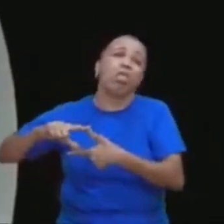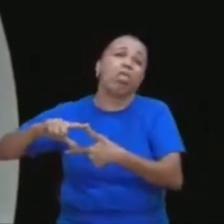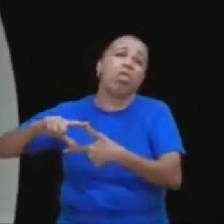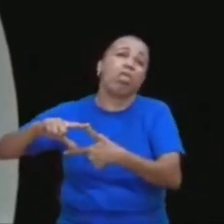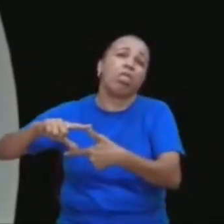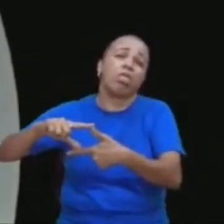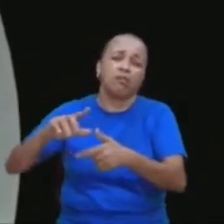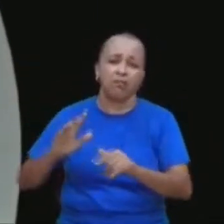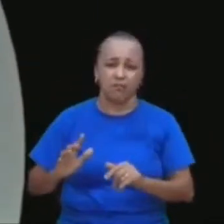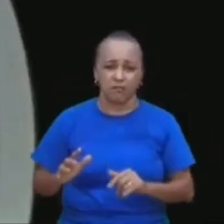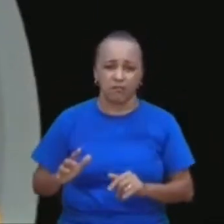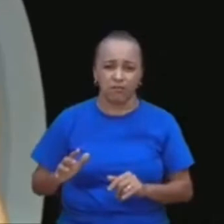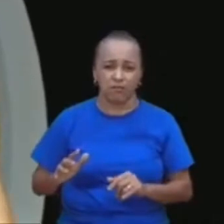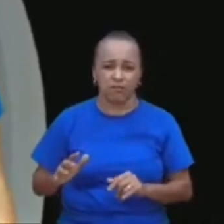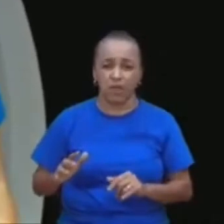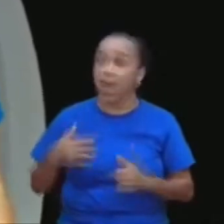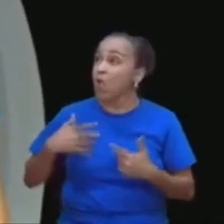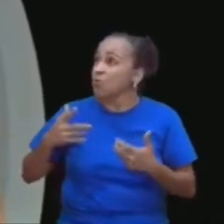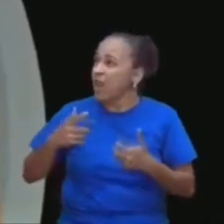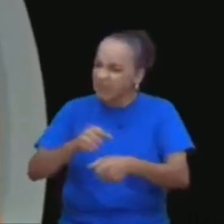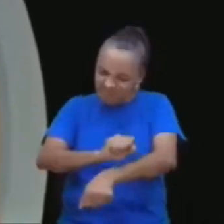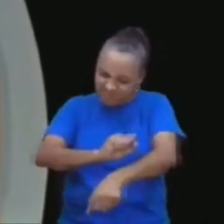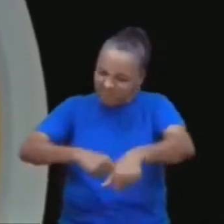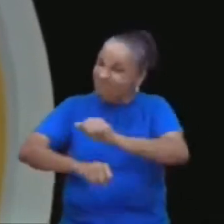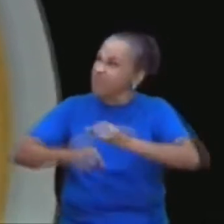falando como salvar, eu quero que vá salvar,